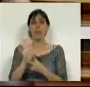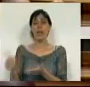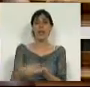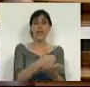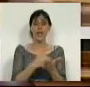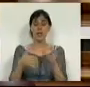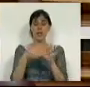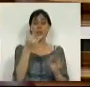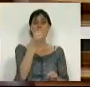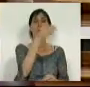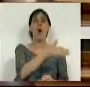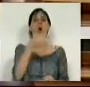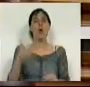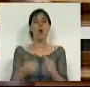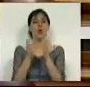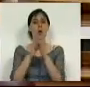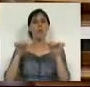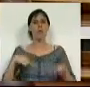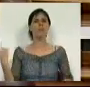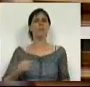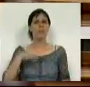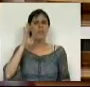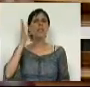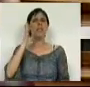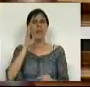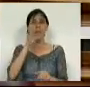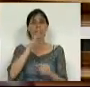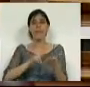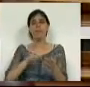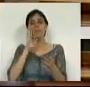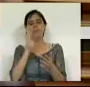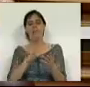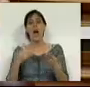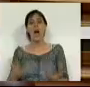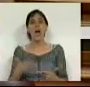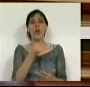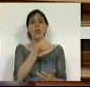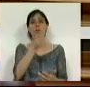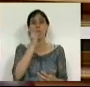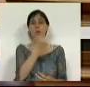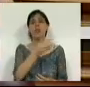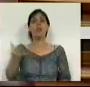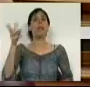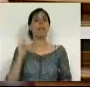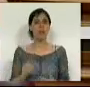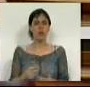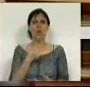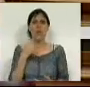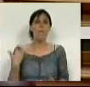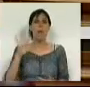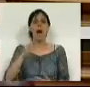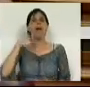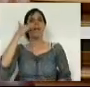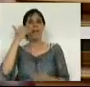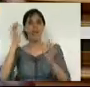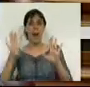dados de 2011, que todos aqueles que aqui estamos sabemos que, se forem traduzidos para dados de 2012 e 2013, são muito mais